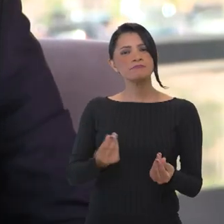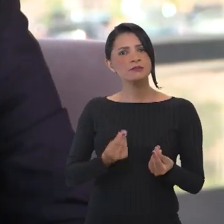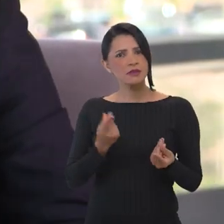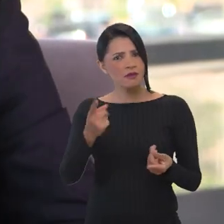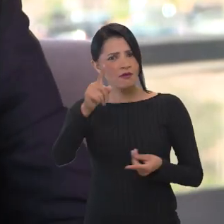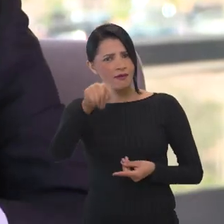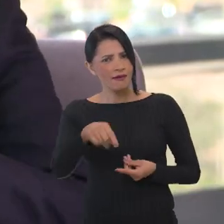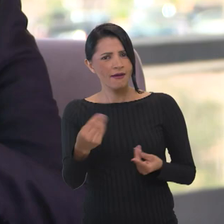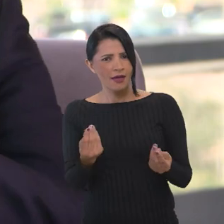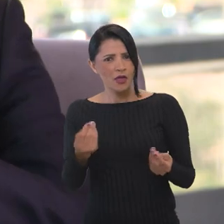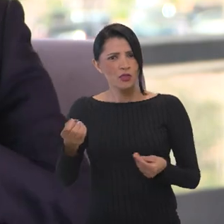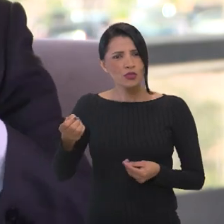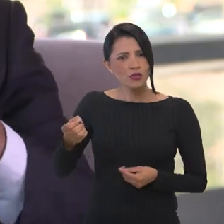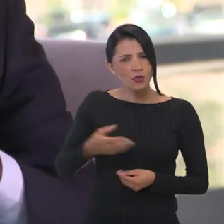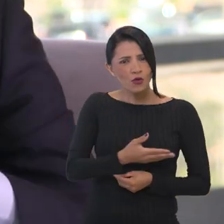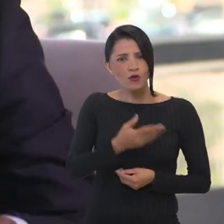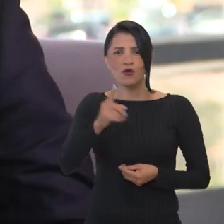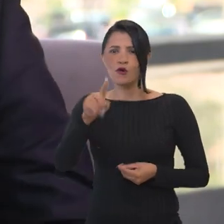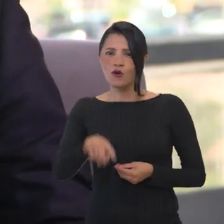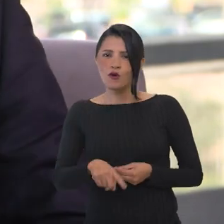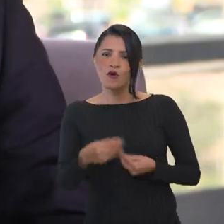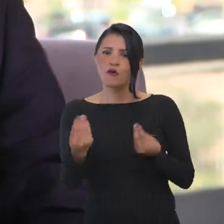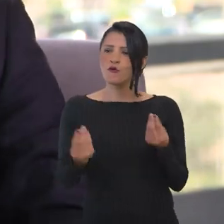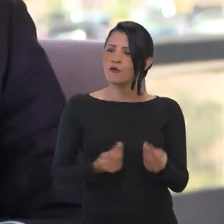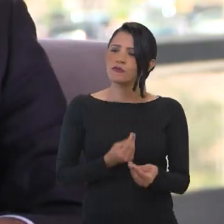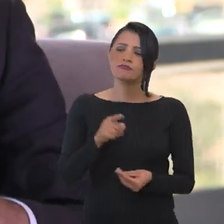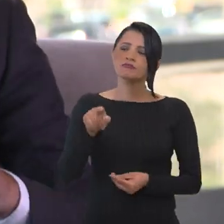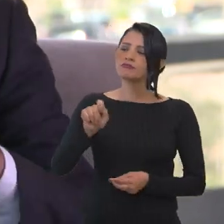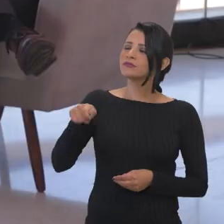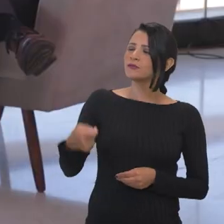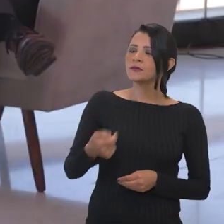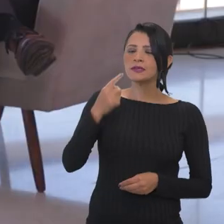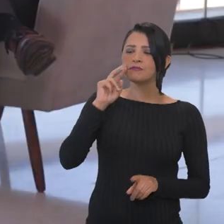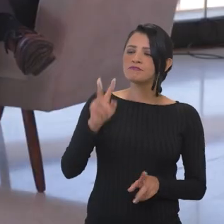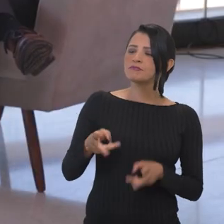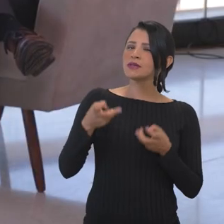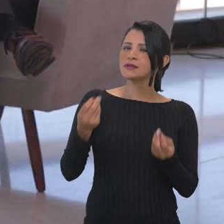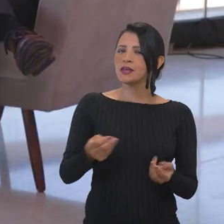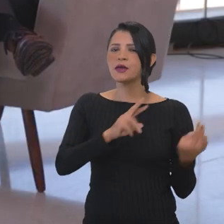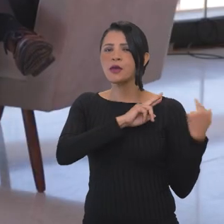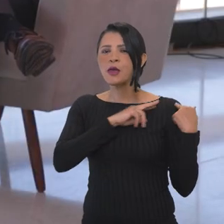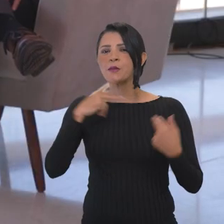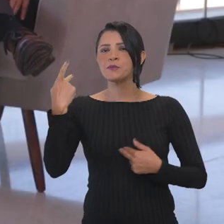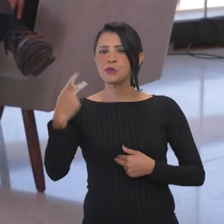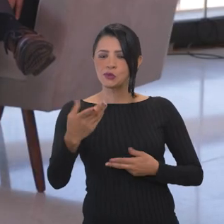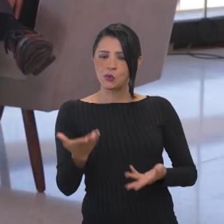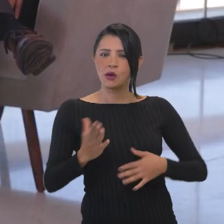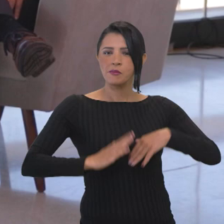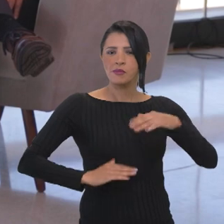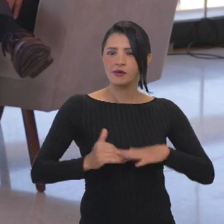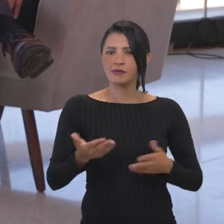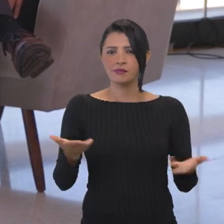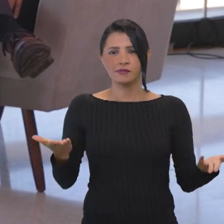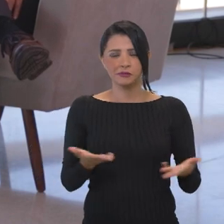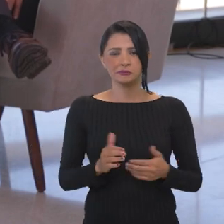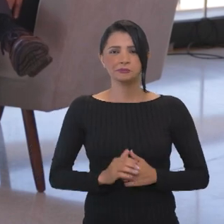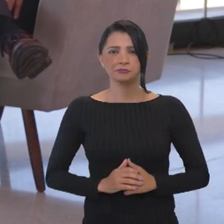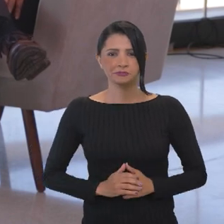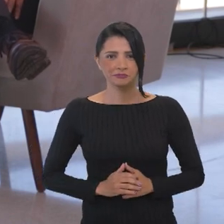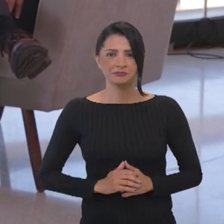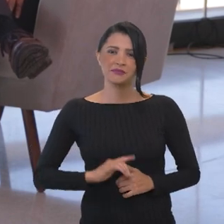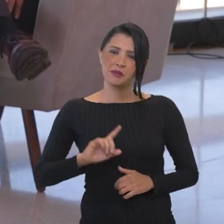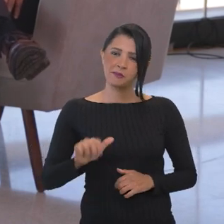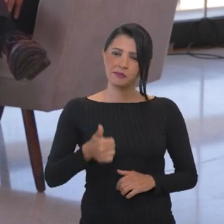Públicos? É uma novidade? É uma inovação? Como é que a senhora vê essa missão que a senhora está colocando em prática? Bom,